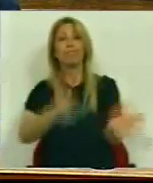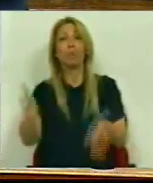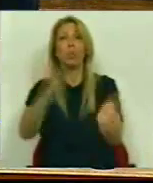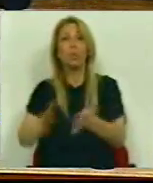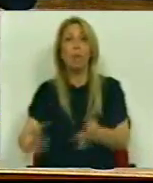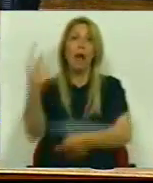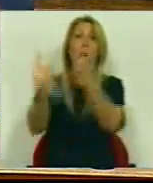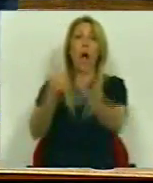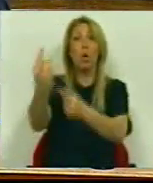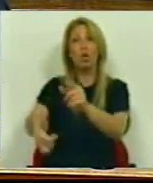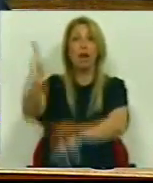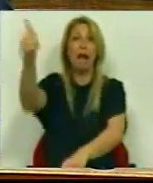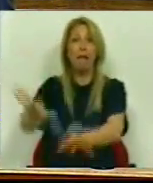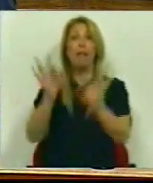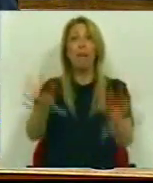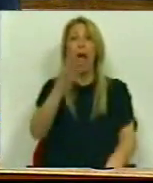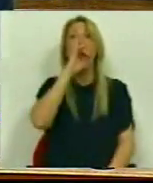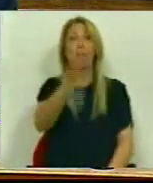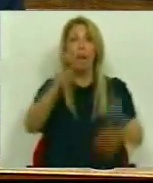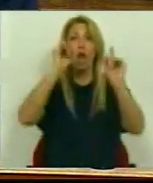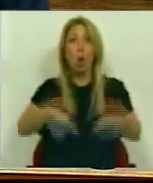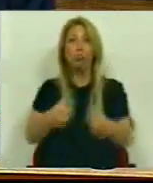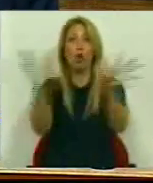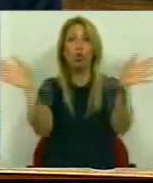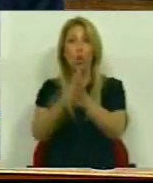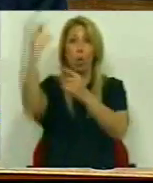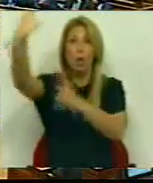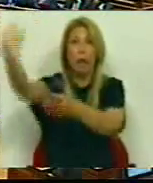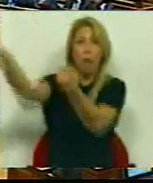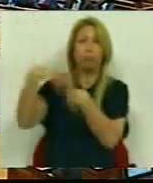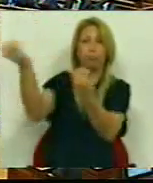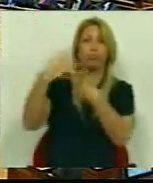caso da Alemanha Que começou a importar para cá tudo o que pretendia